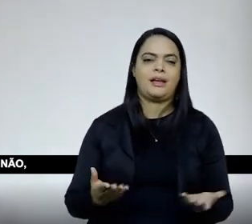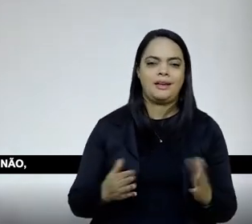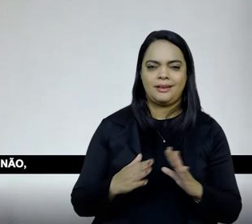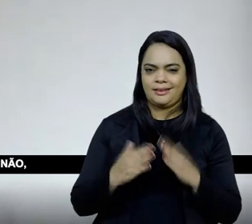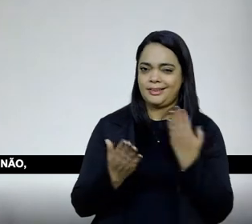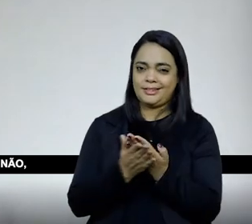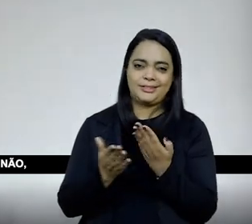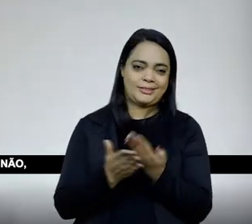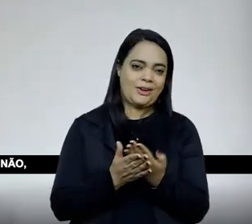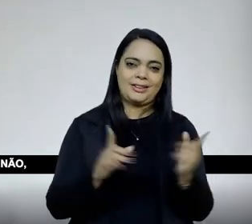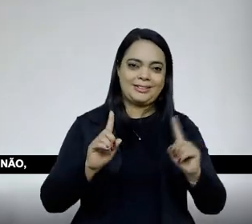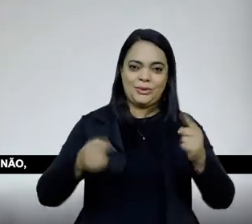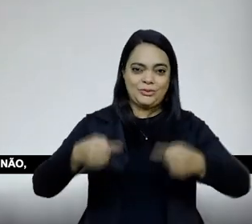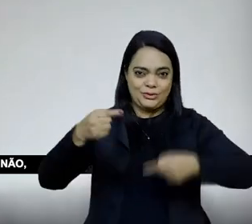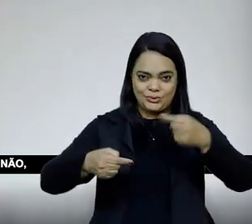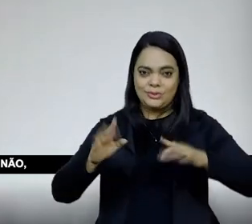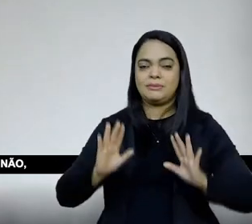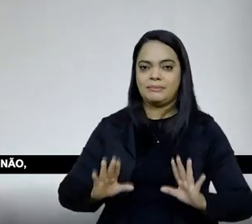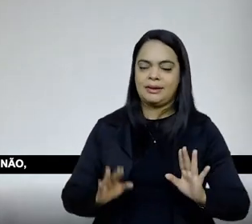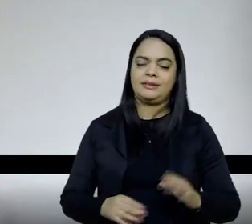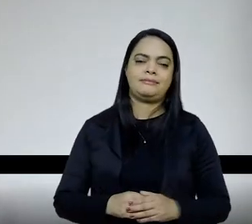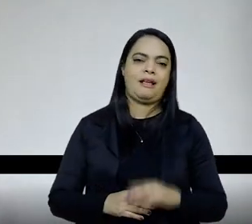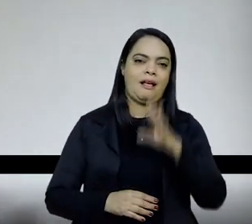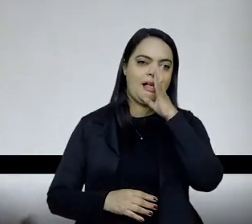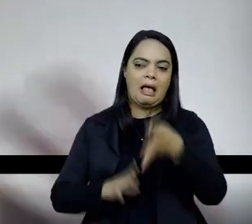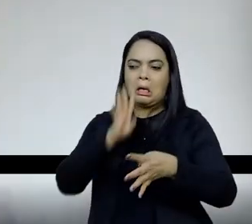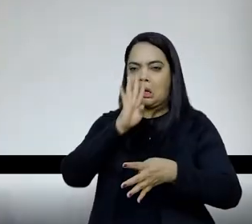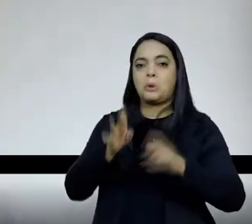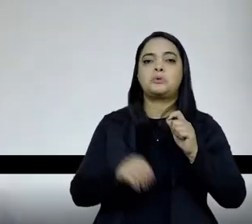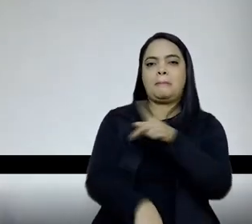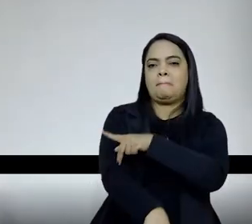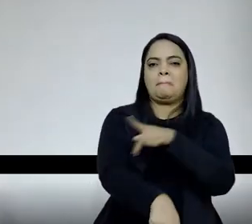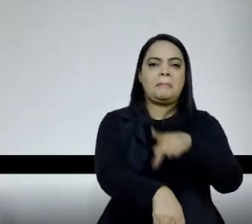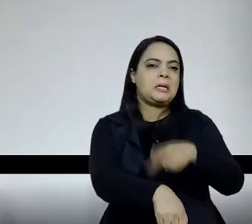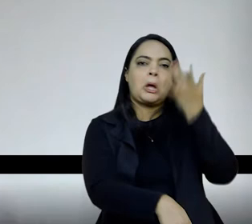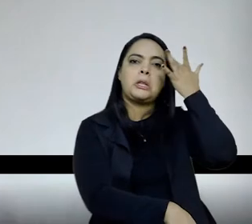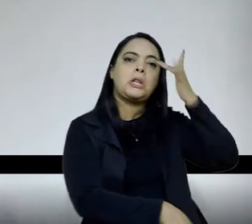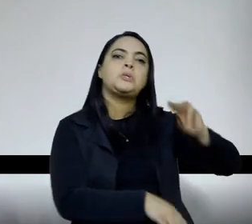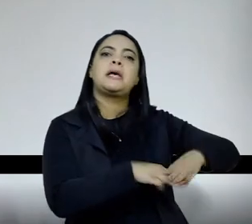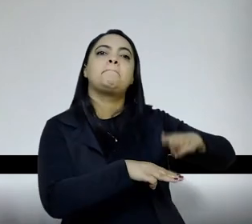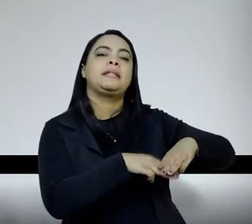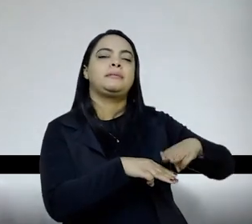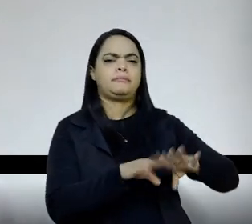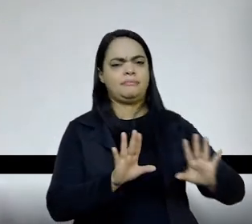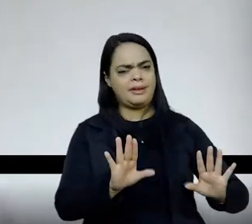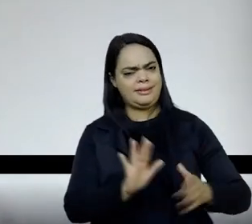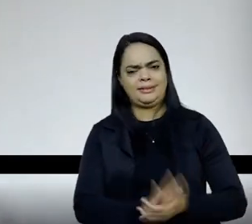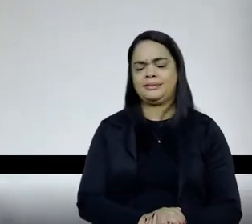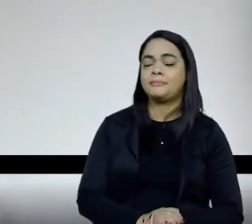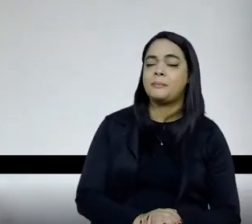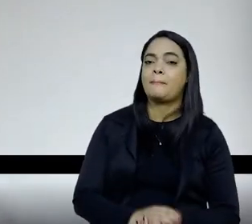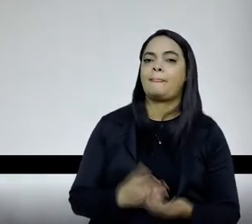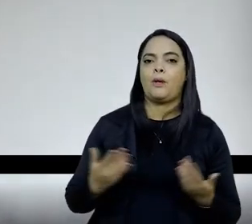mas eles acusam as pedagogas, de nós pedagogas não sabermos matemática, mas quando você pega